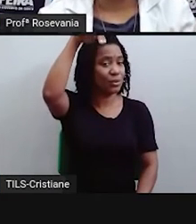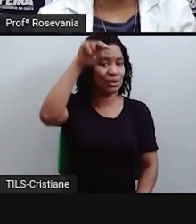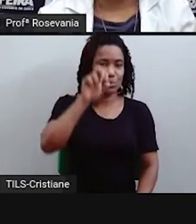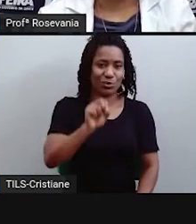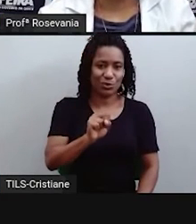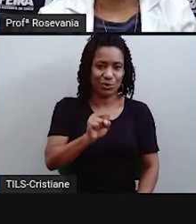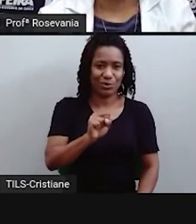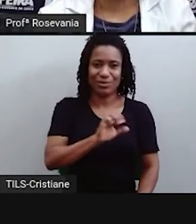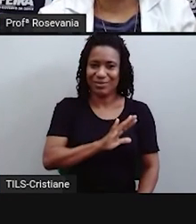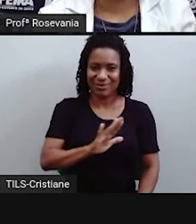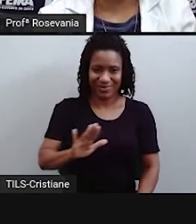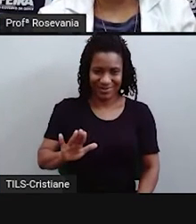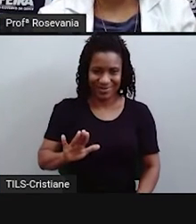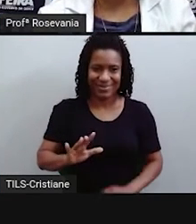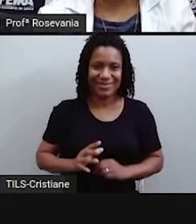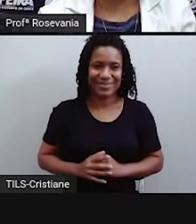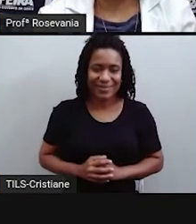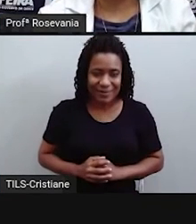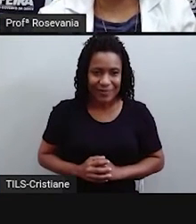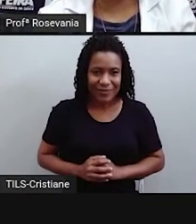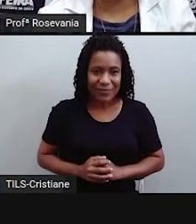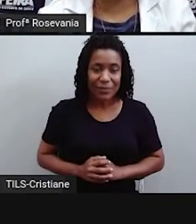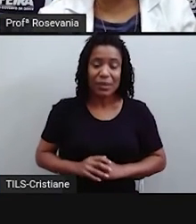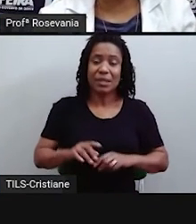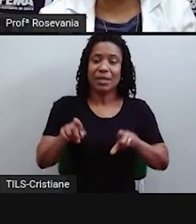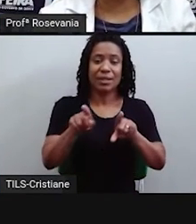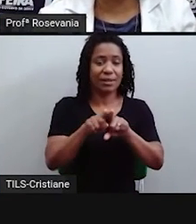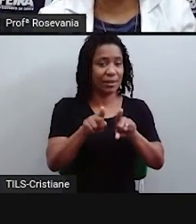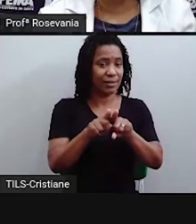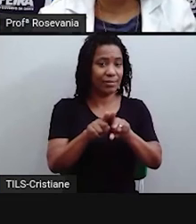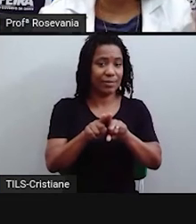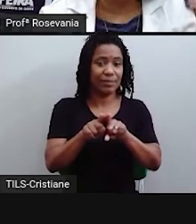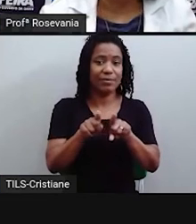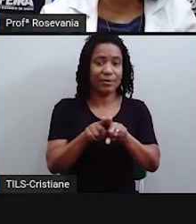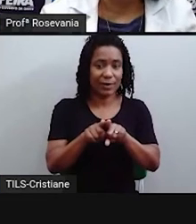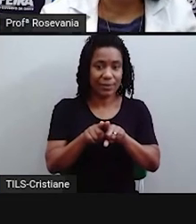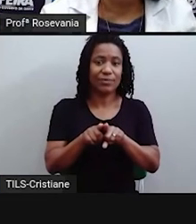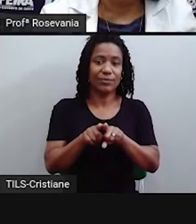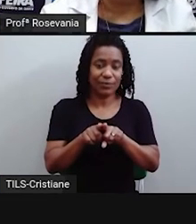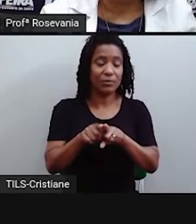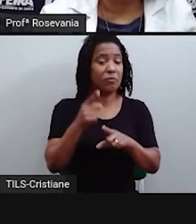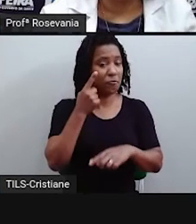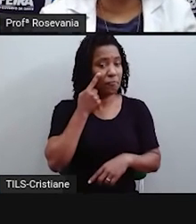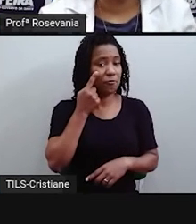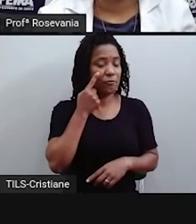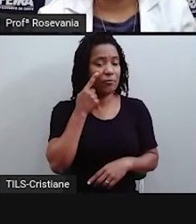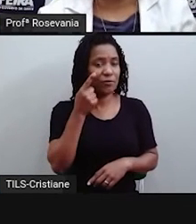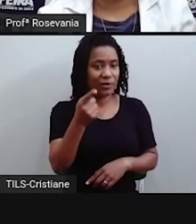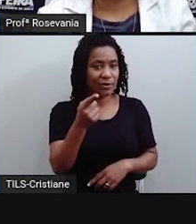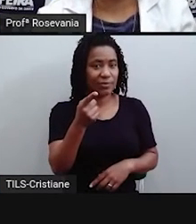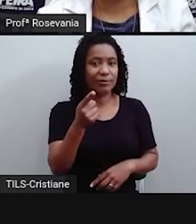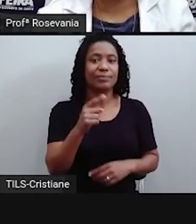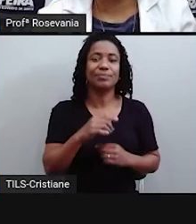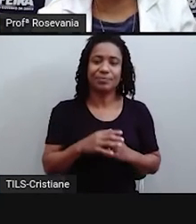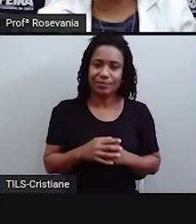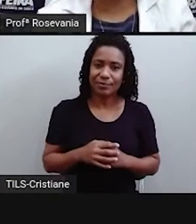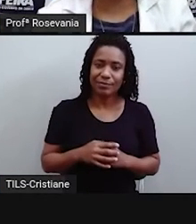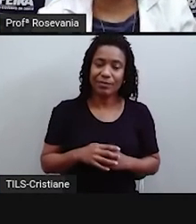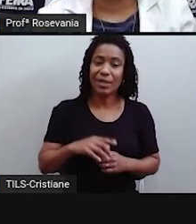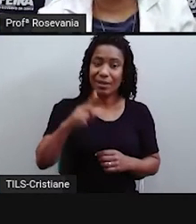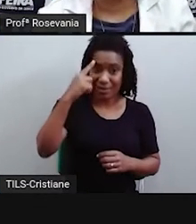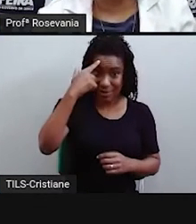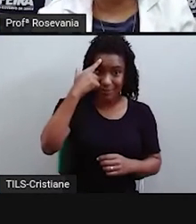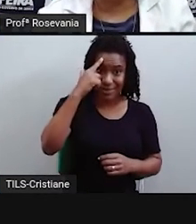toda. Aí, eu tenho aqui. A mesma coisa vai acontecer, a mesma coisa que aconteceu lá com a latitude, vai acontecer com a